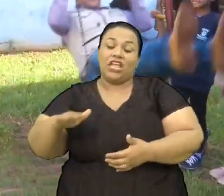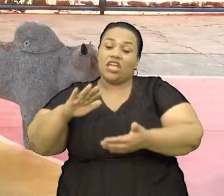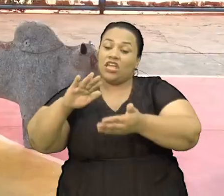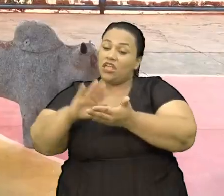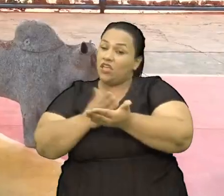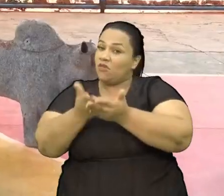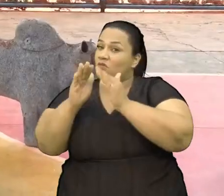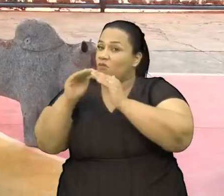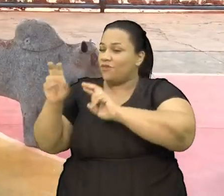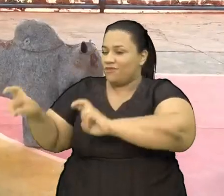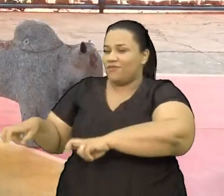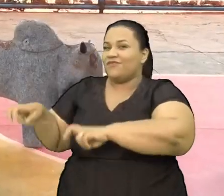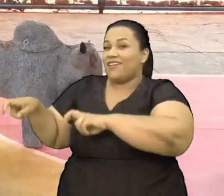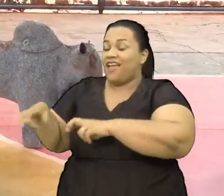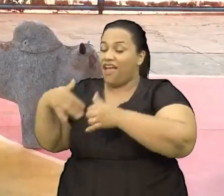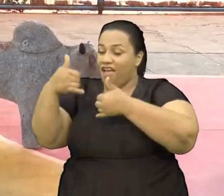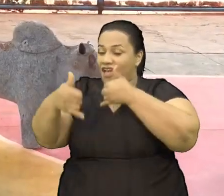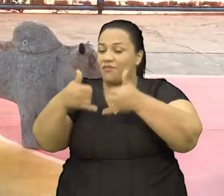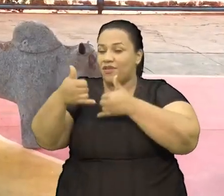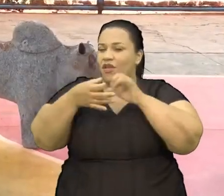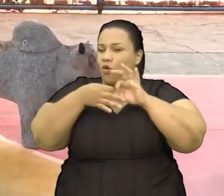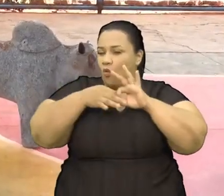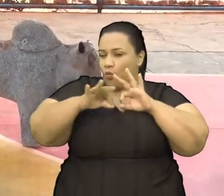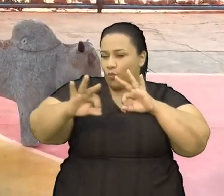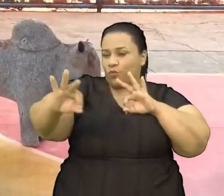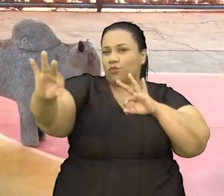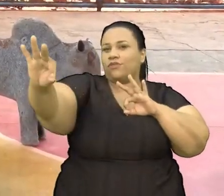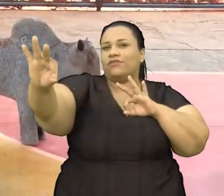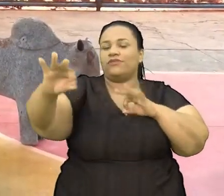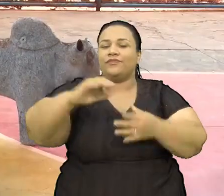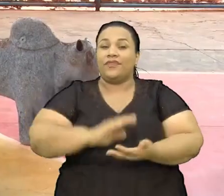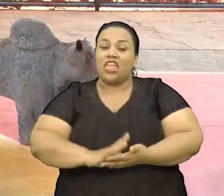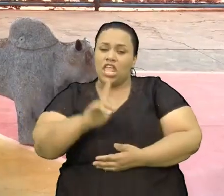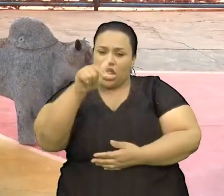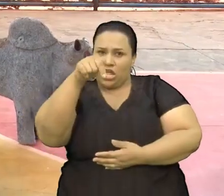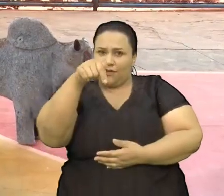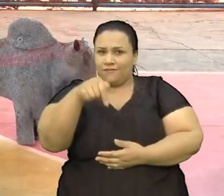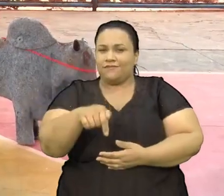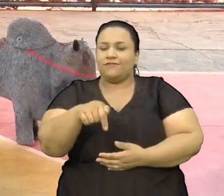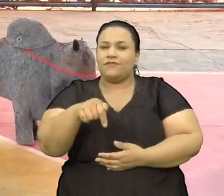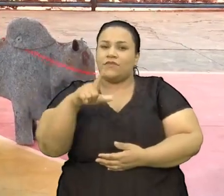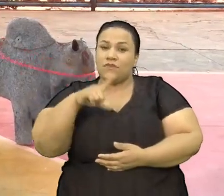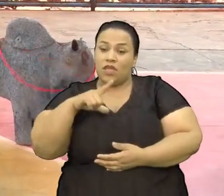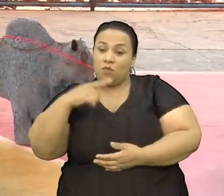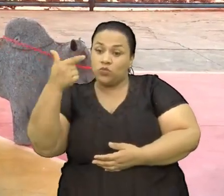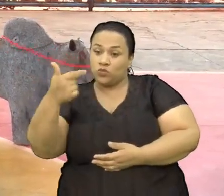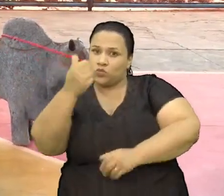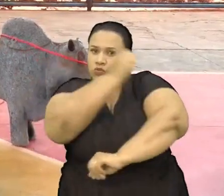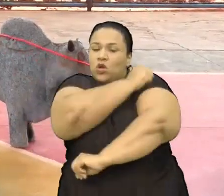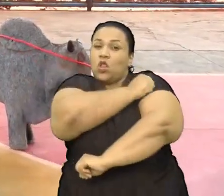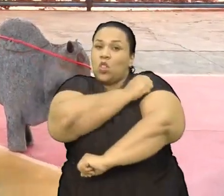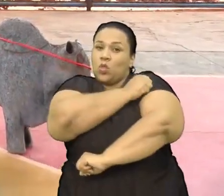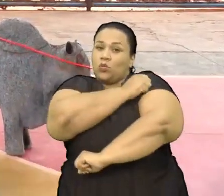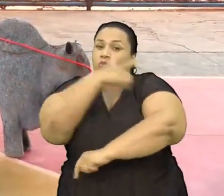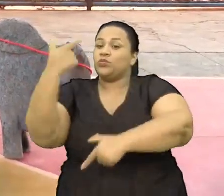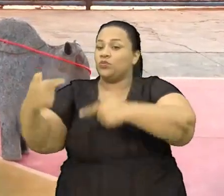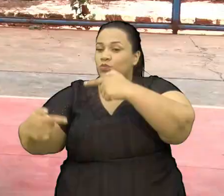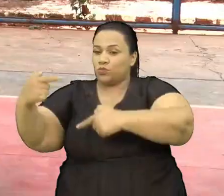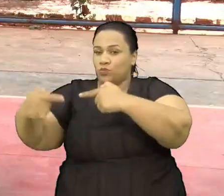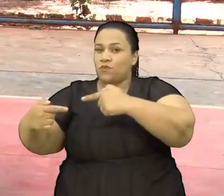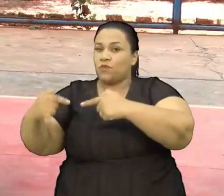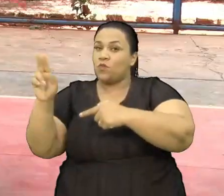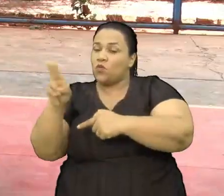rural A brincadeira Do laço comprido E aqui Temos dois campeões Os alunos